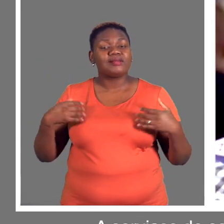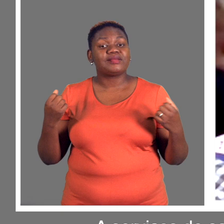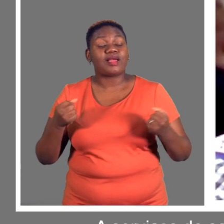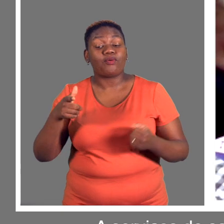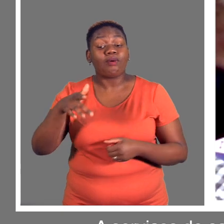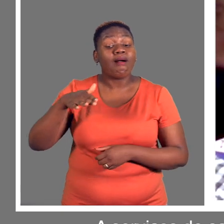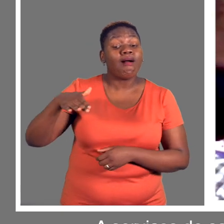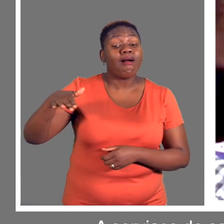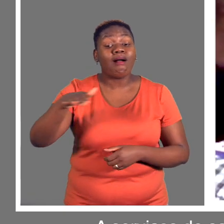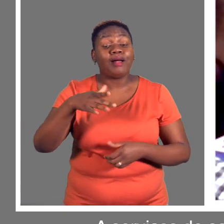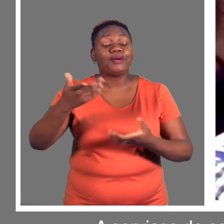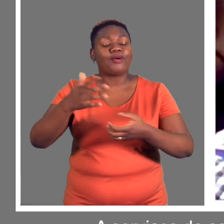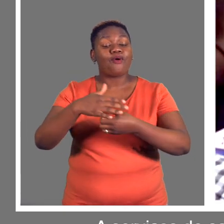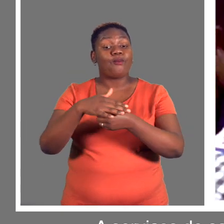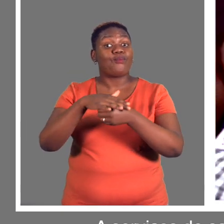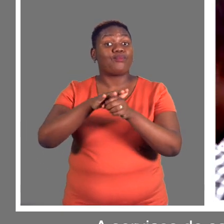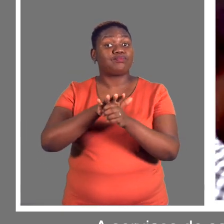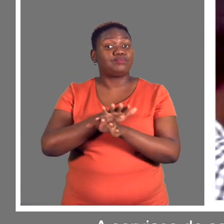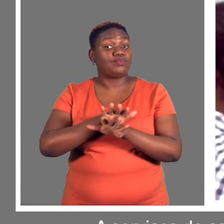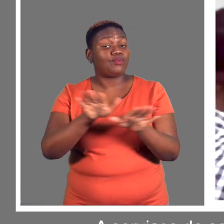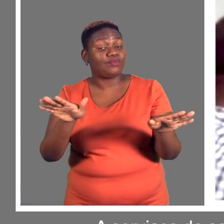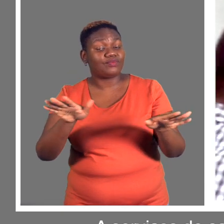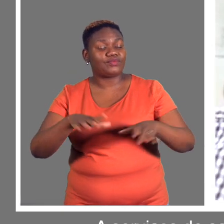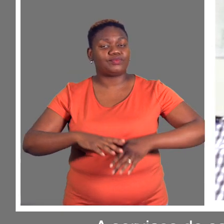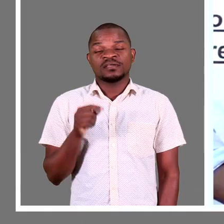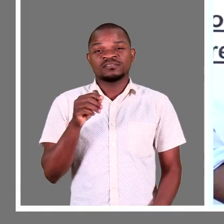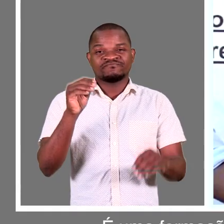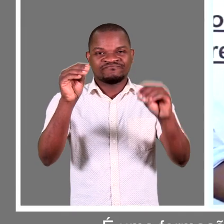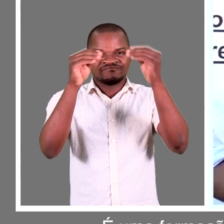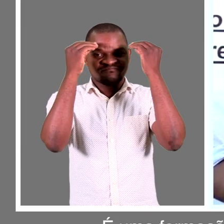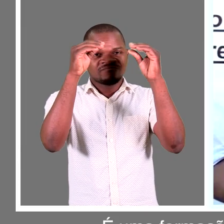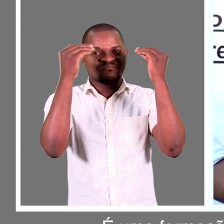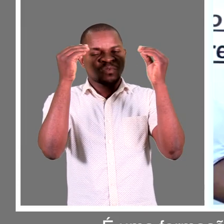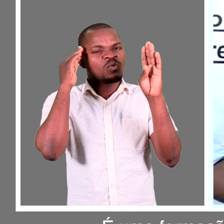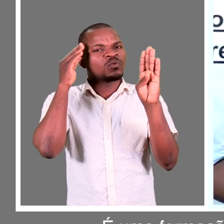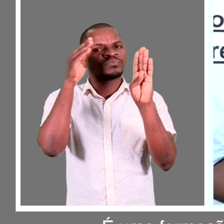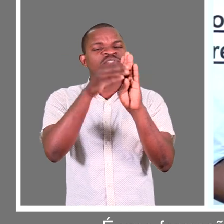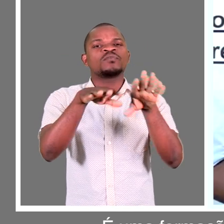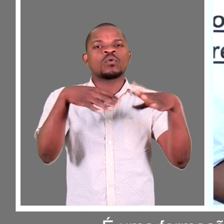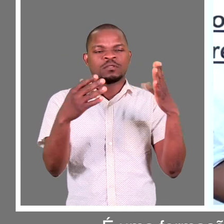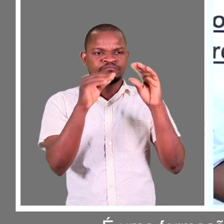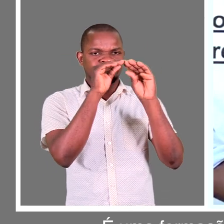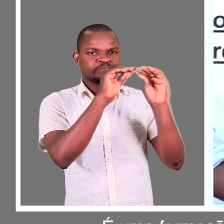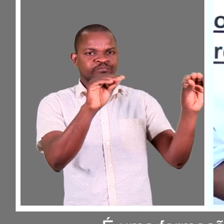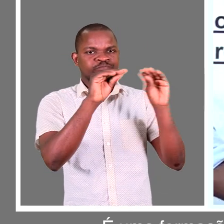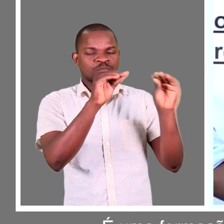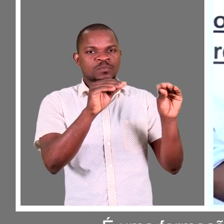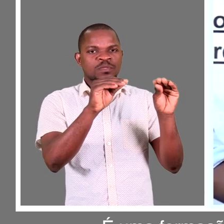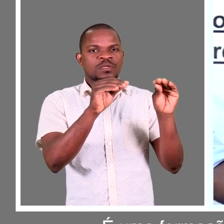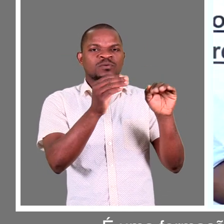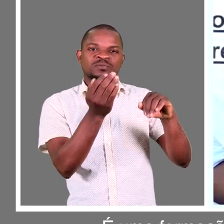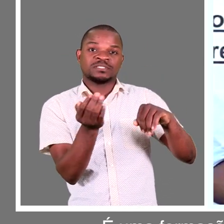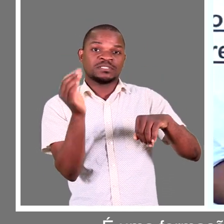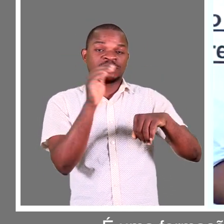social a serviços de saúde relacionados com o novo coronavírus. É uma formação que visa capacitar os técnicos